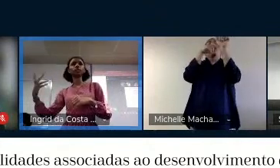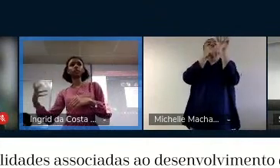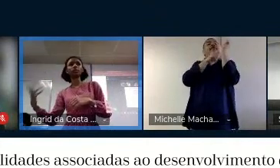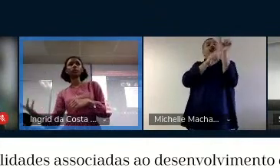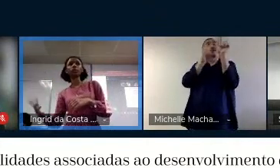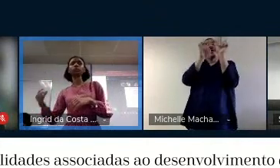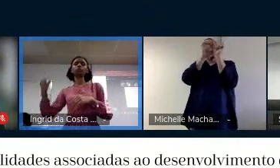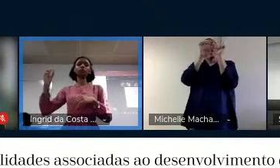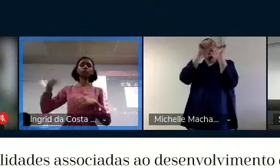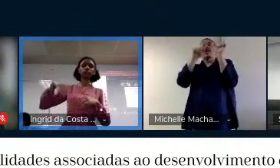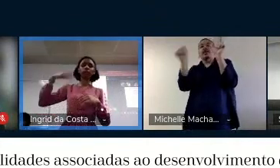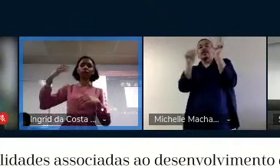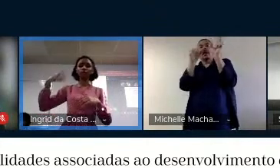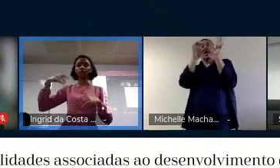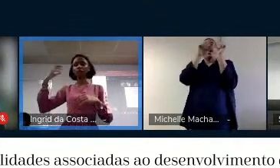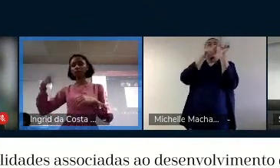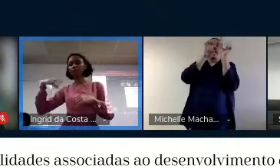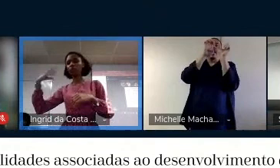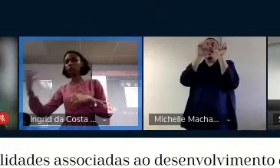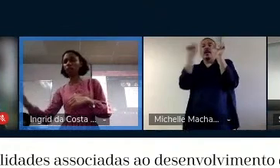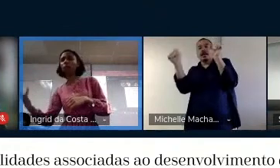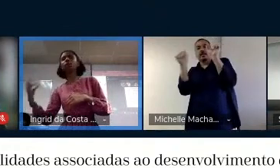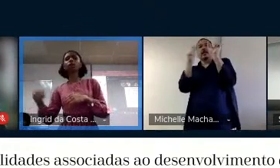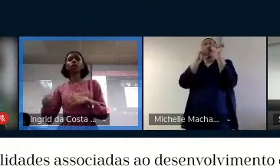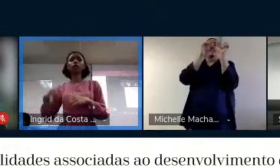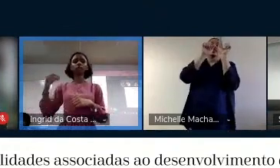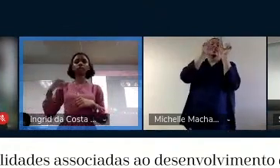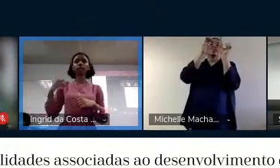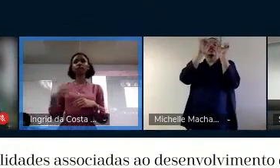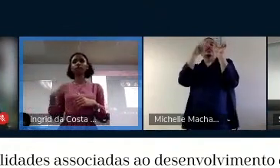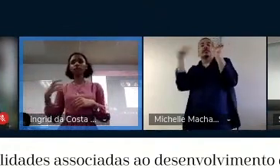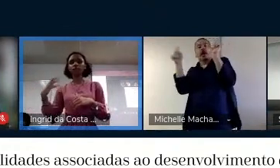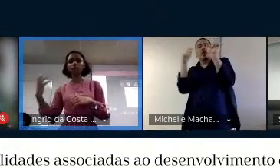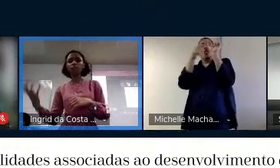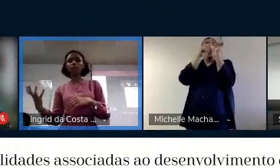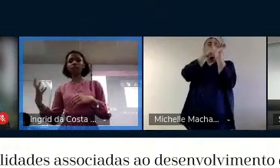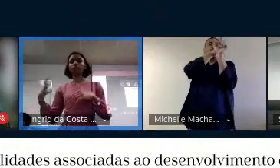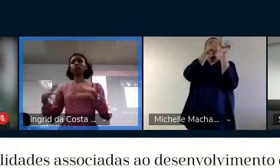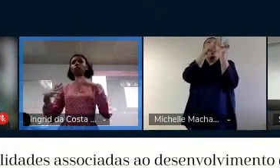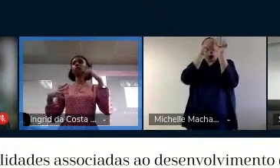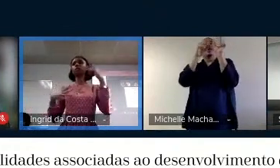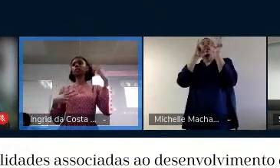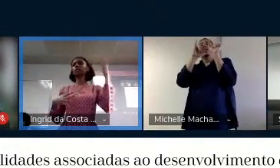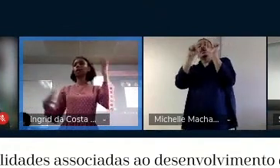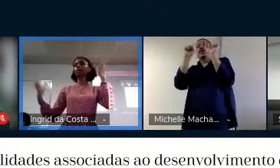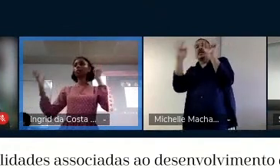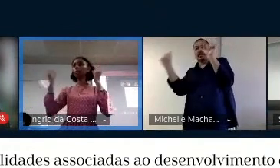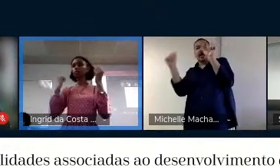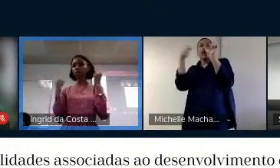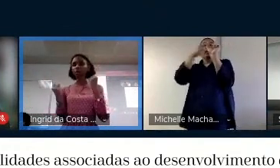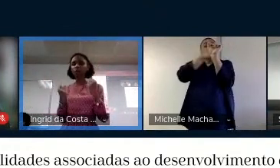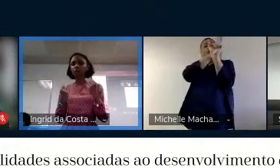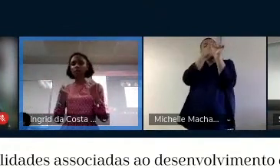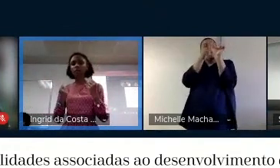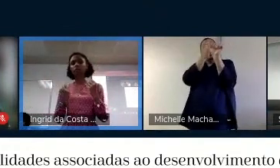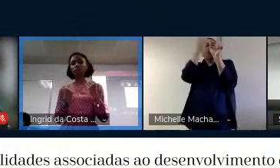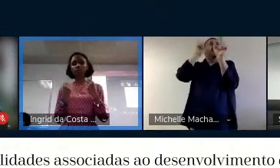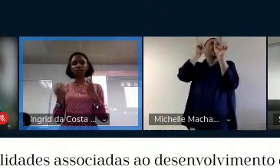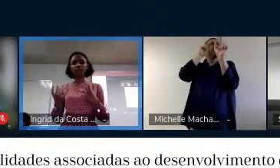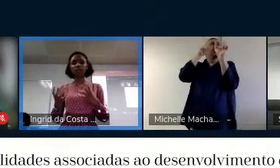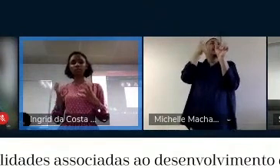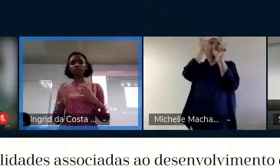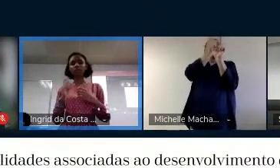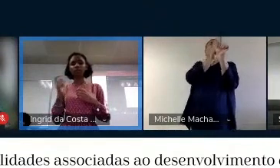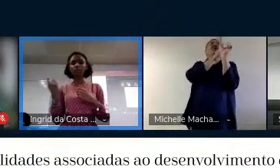Quantas palavras eles conhecem que terminam com essa. Quantas palavras que terminam com essa. Quantas palavras que terminam com isso? Então, eles irem retomando na memória